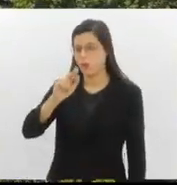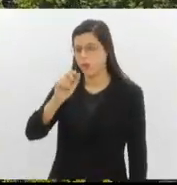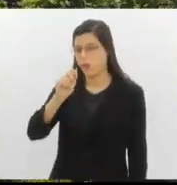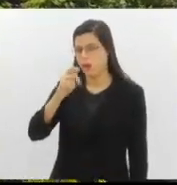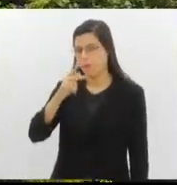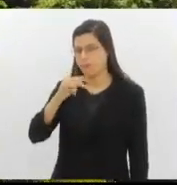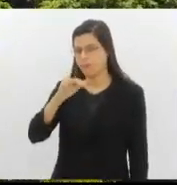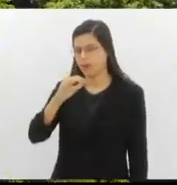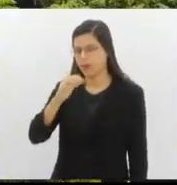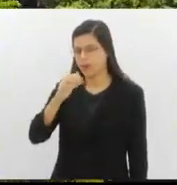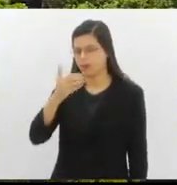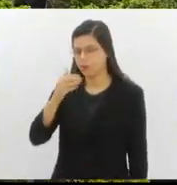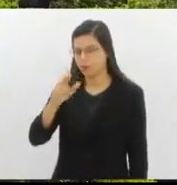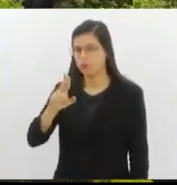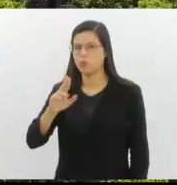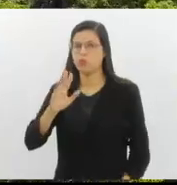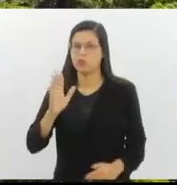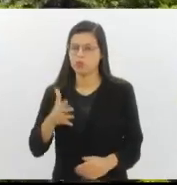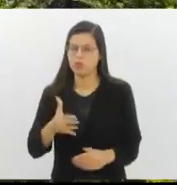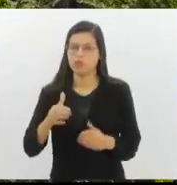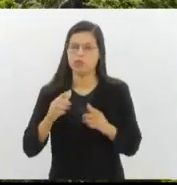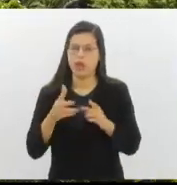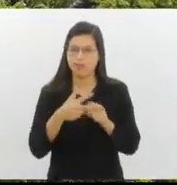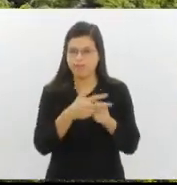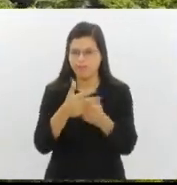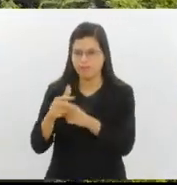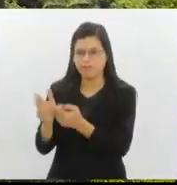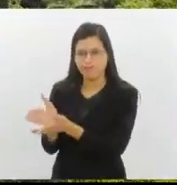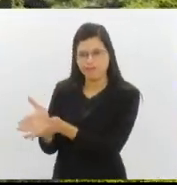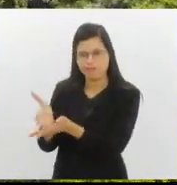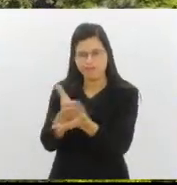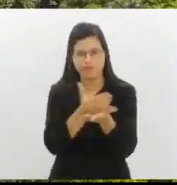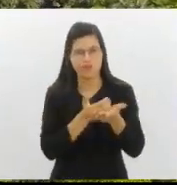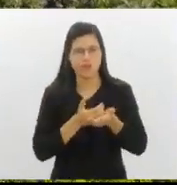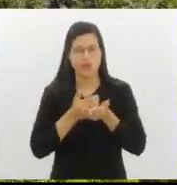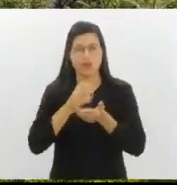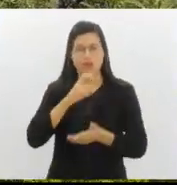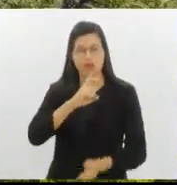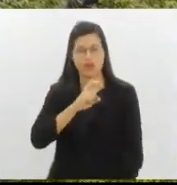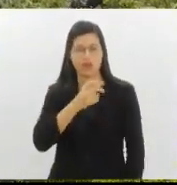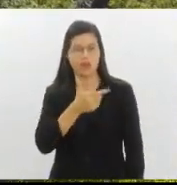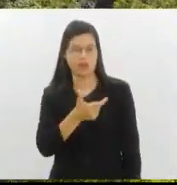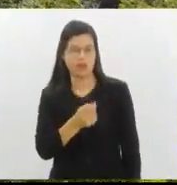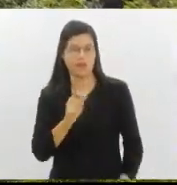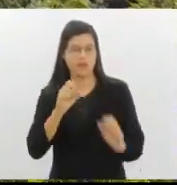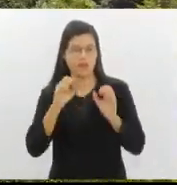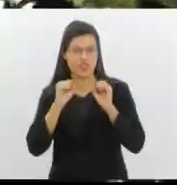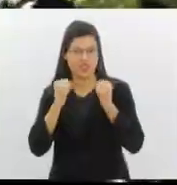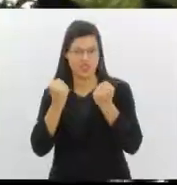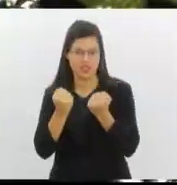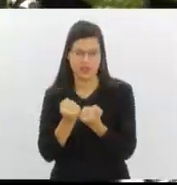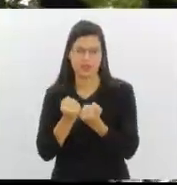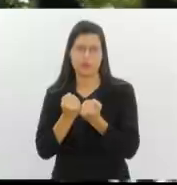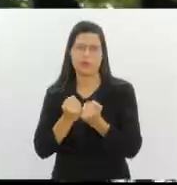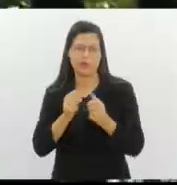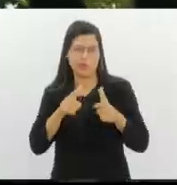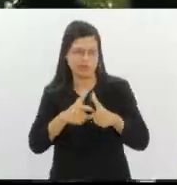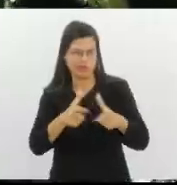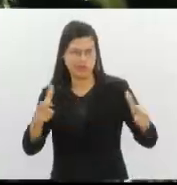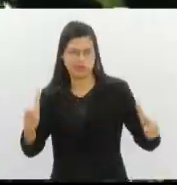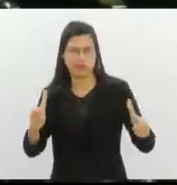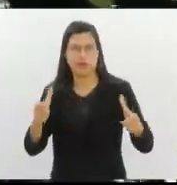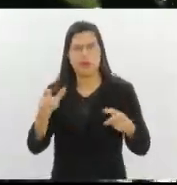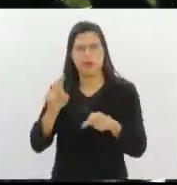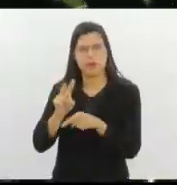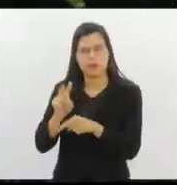recuperou mais de 520 hectares de Mata Atlântica, o que equivale a 520 estádios de futebol, favorecendo a fauna e